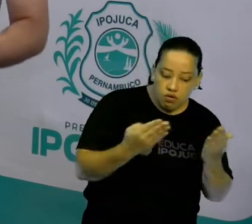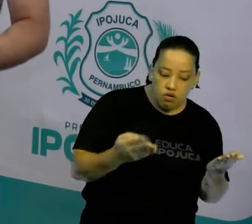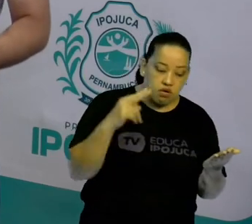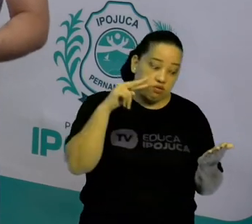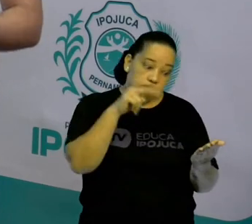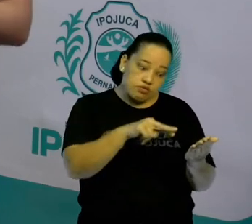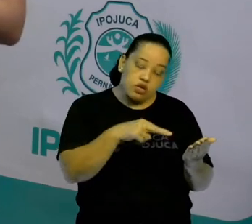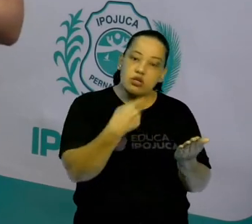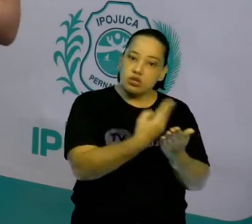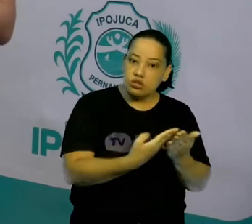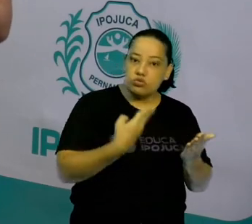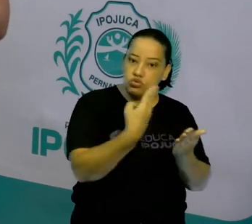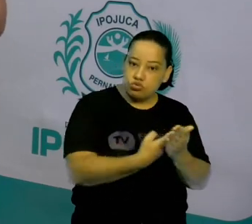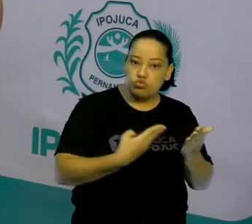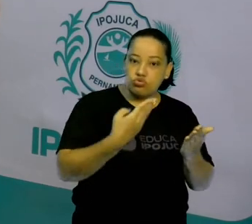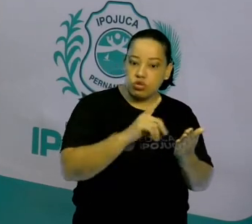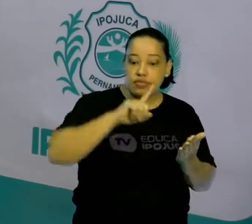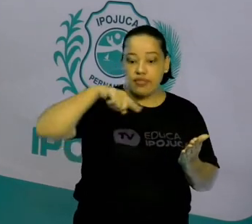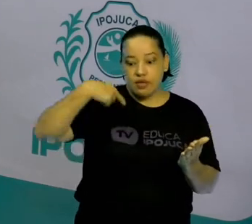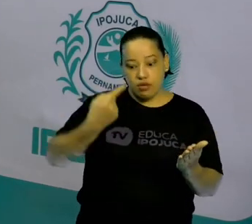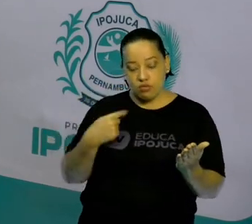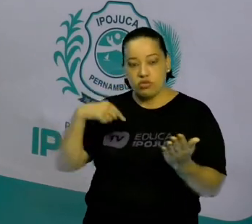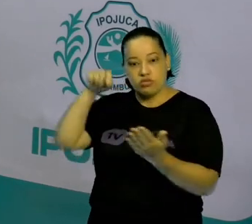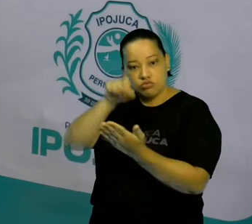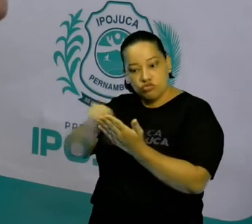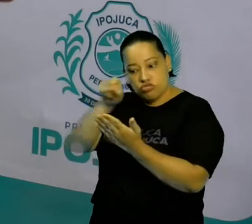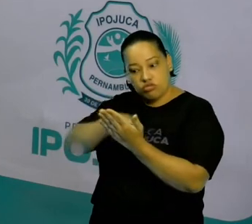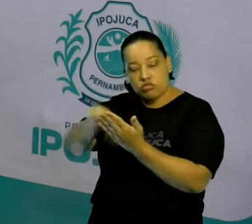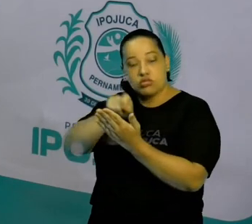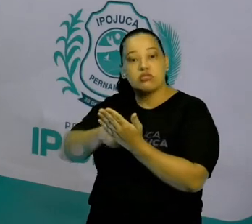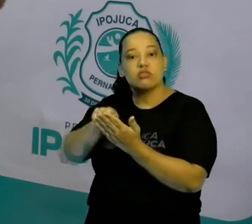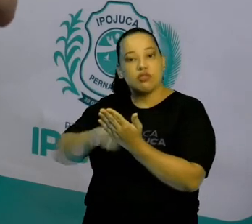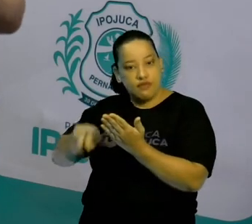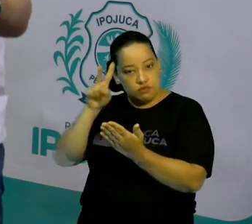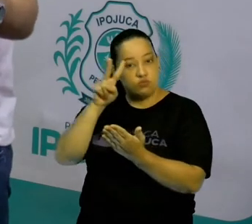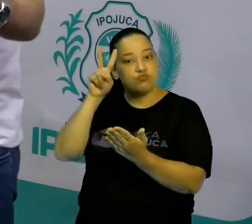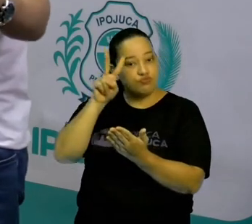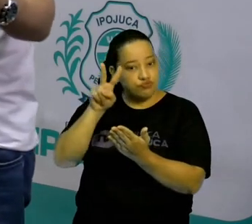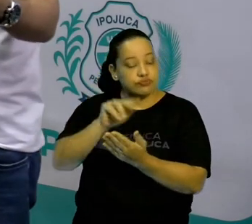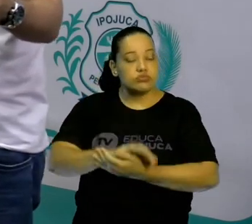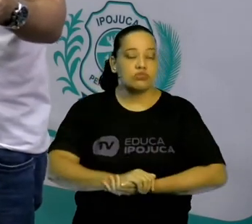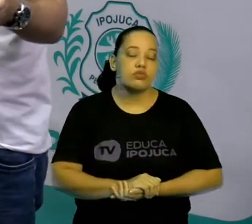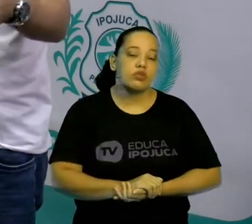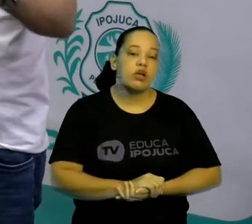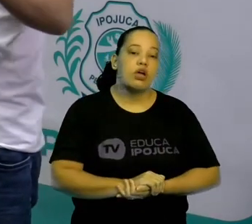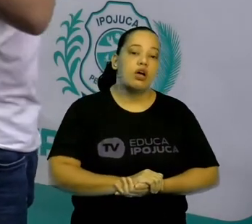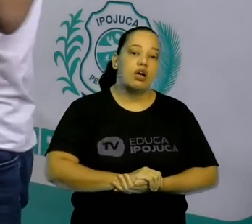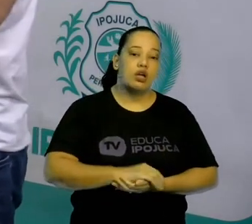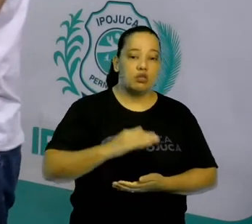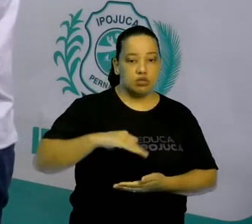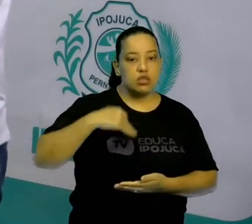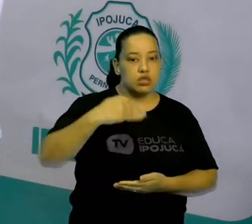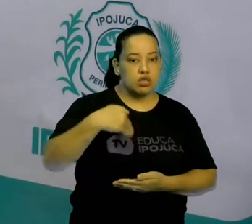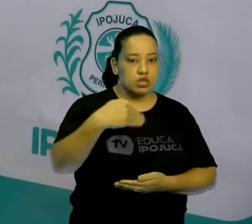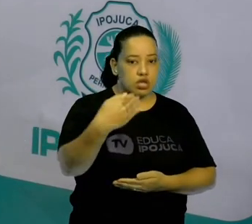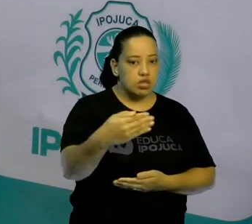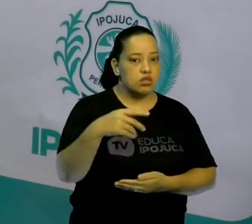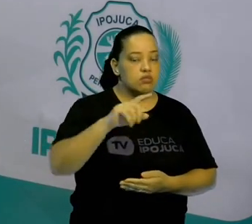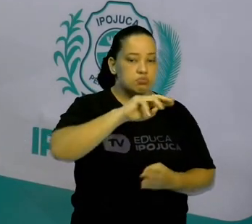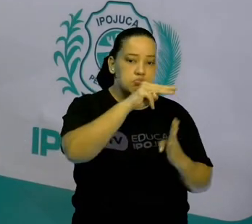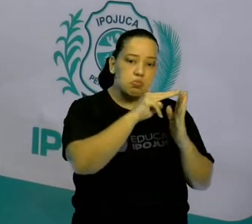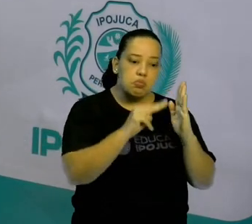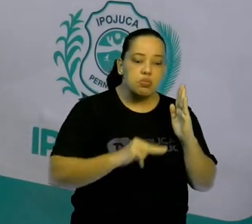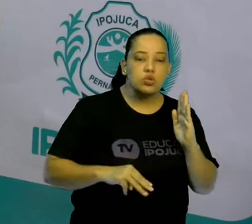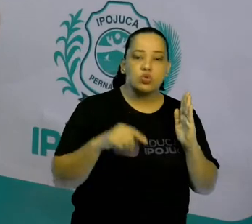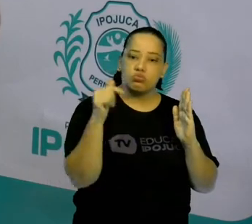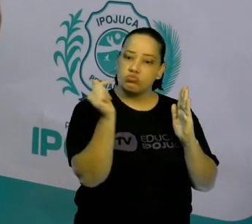monarquia para poder escrever a história. Depois dessa abordagem